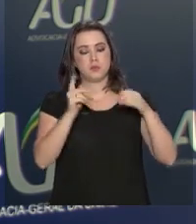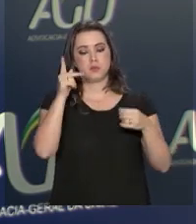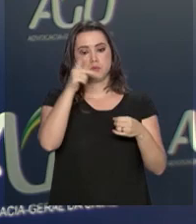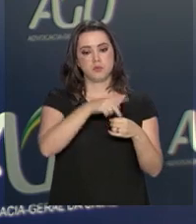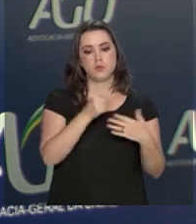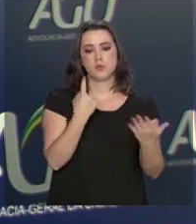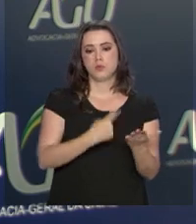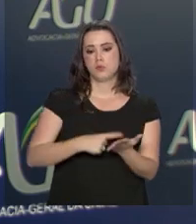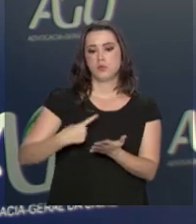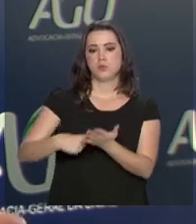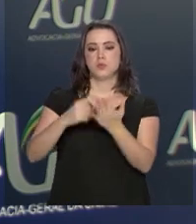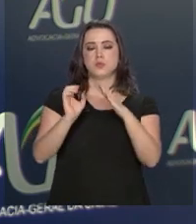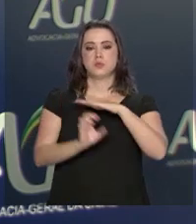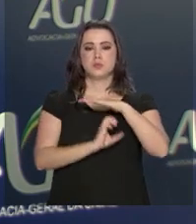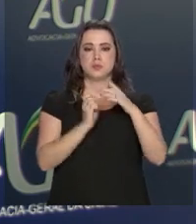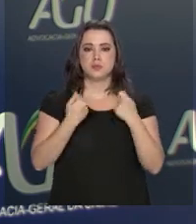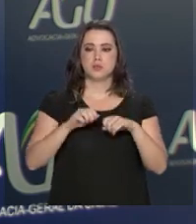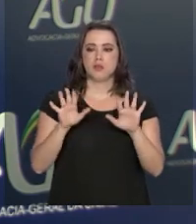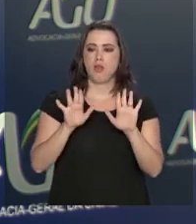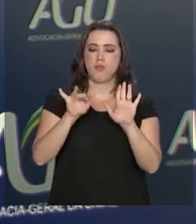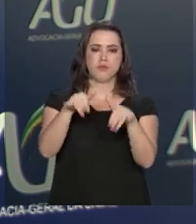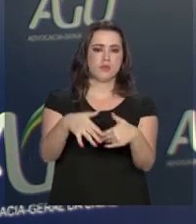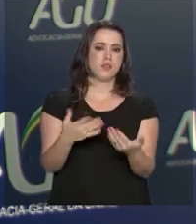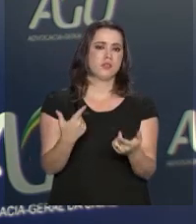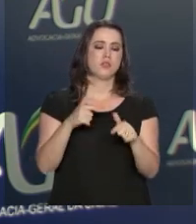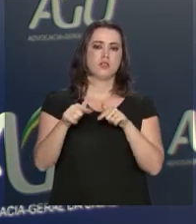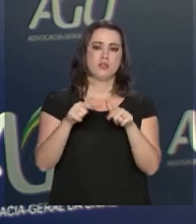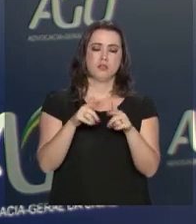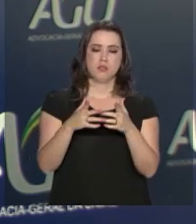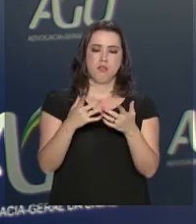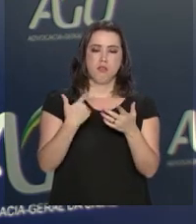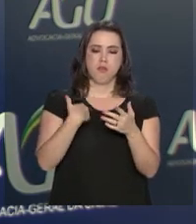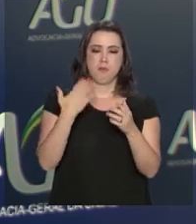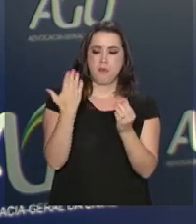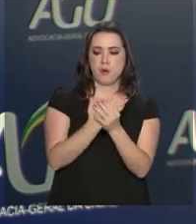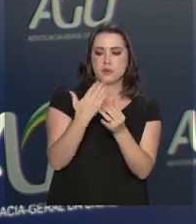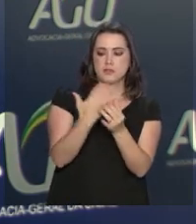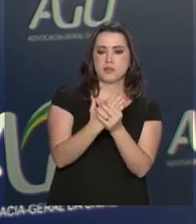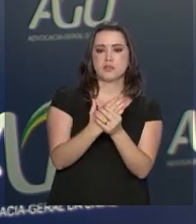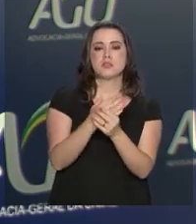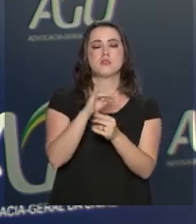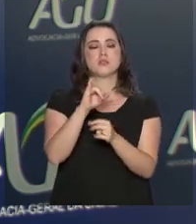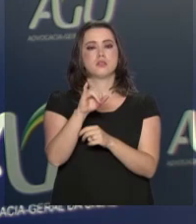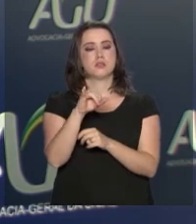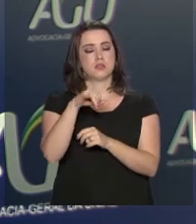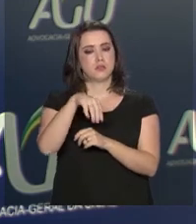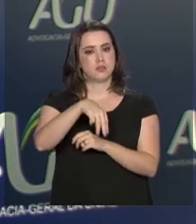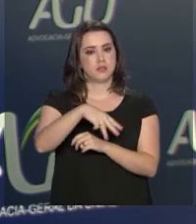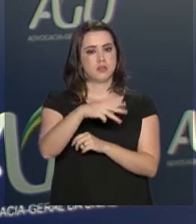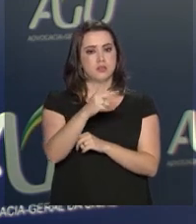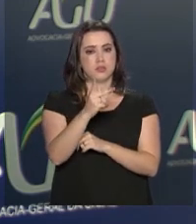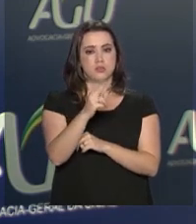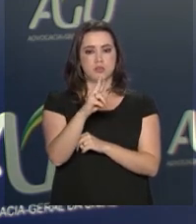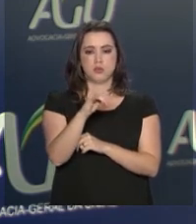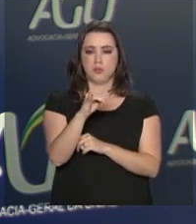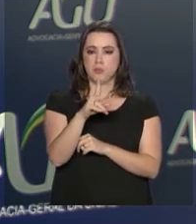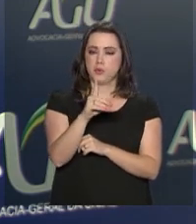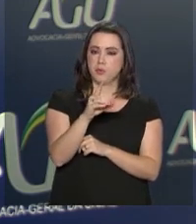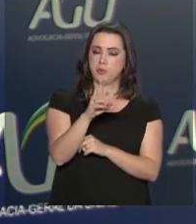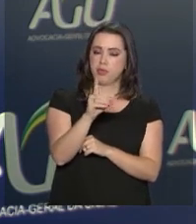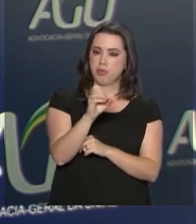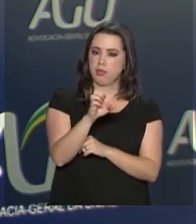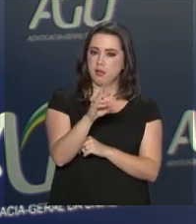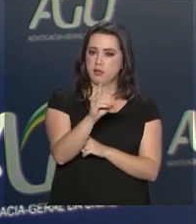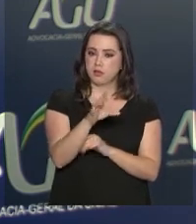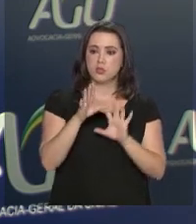Com o acordo, a empresa terá extintas ações de improbidade administrativa e processos administrativos e